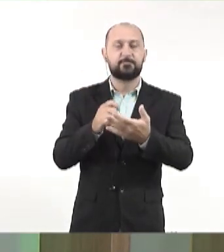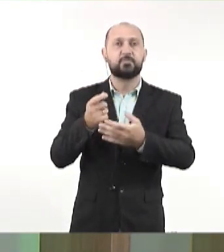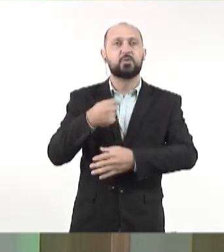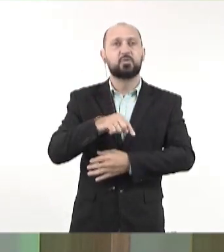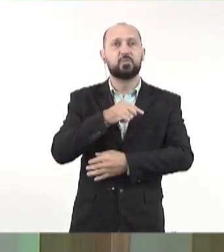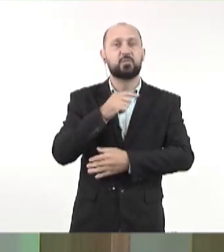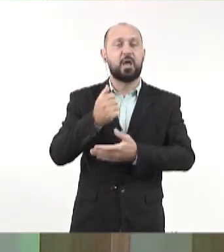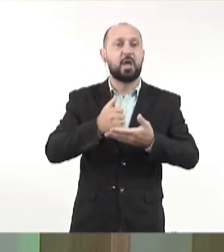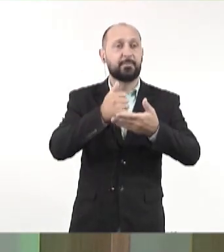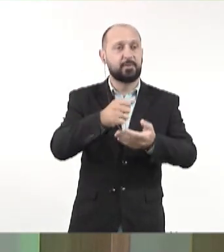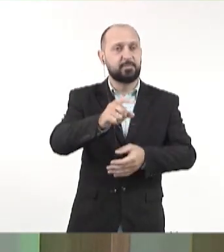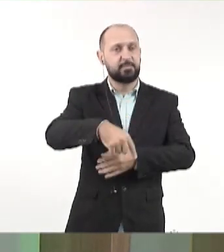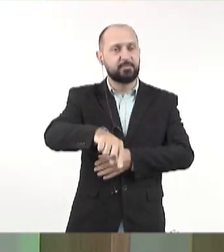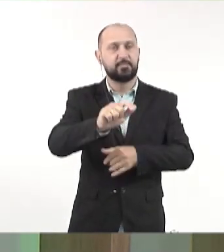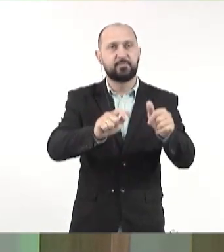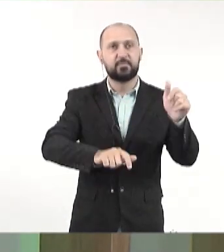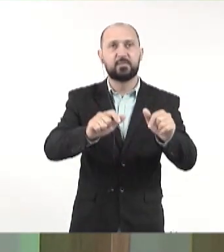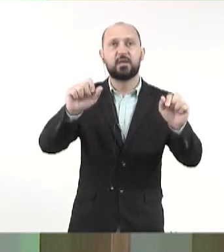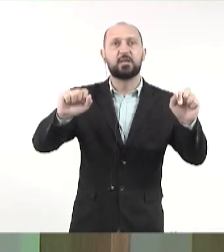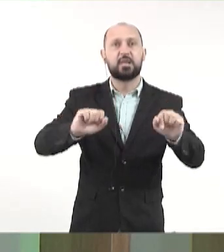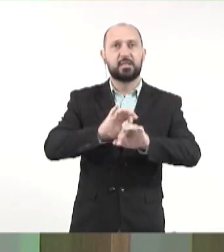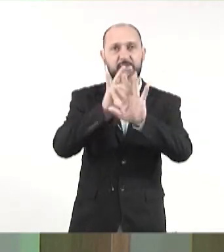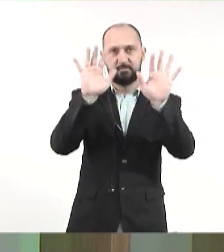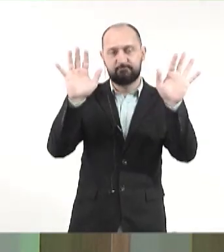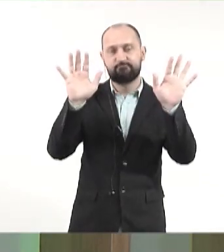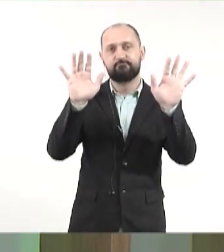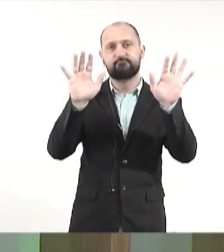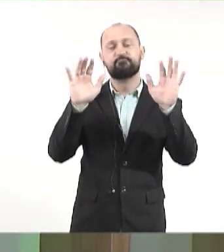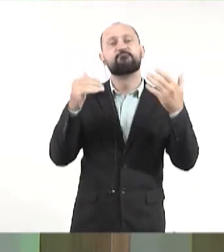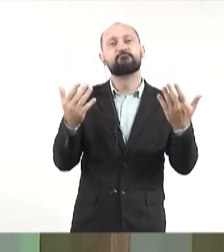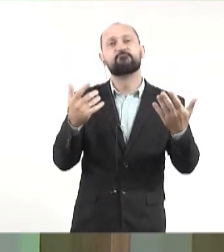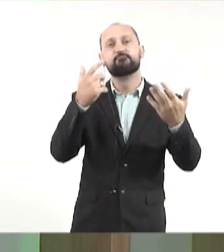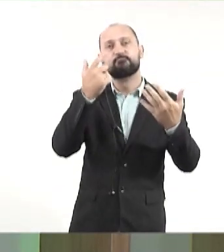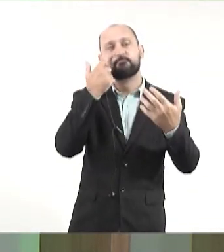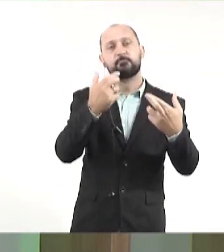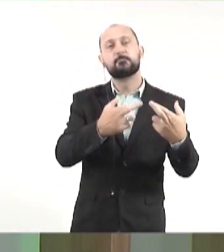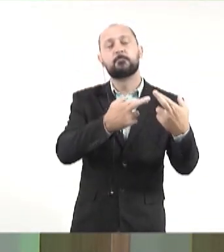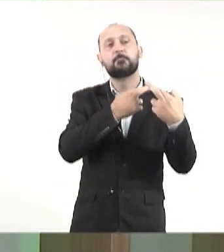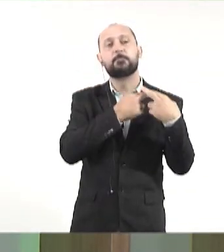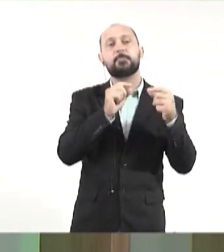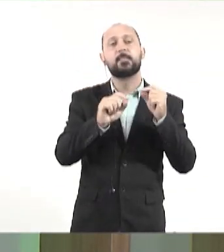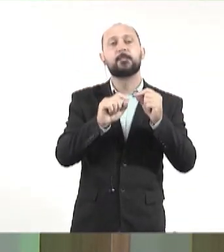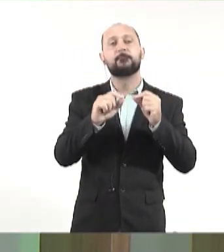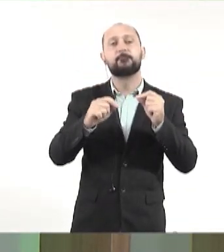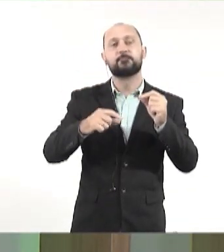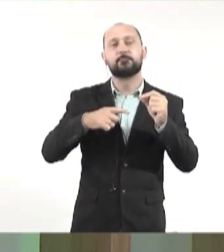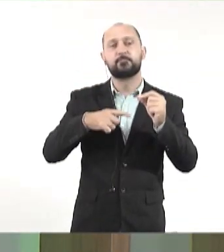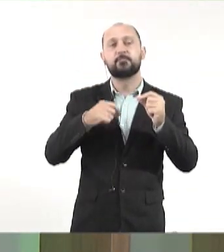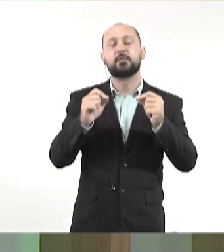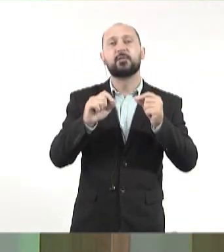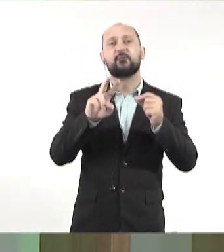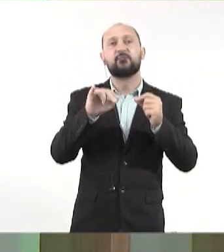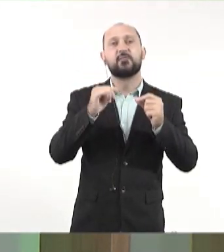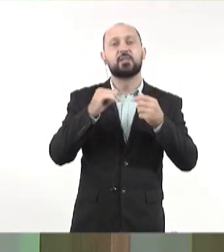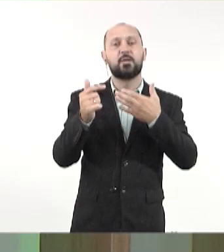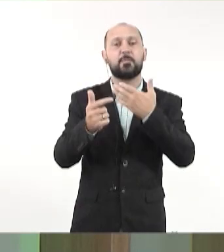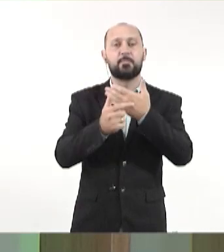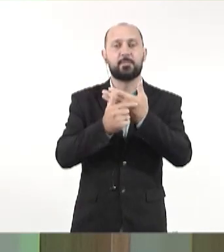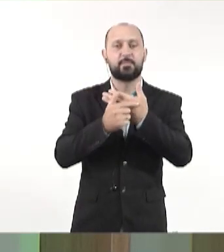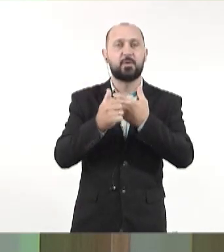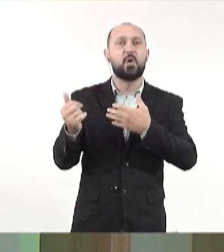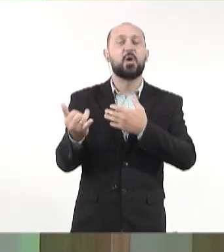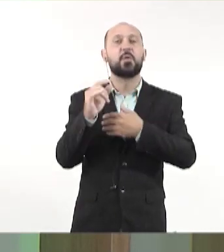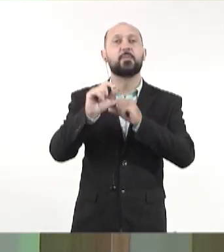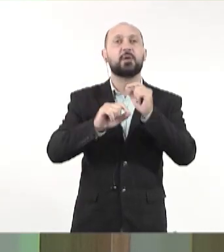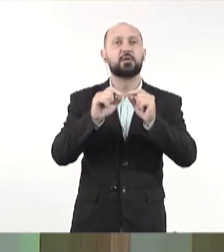para o nosso contribuinte, que é da transparência, então nas funções onde estamos nós vamos ter um papel muito